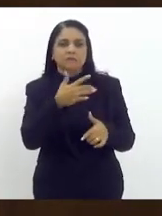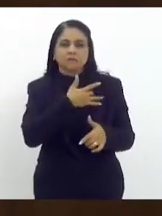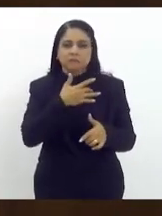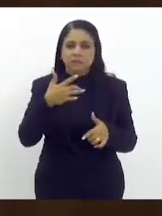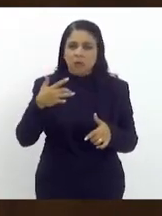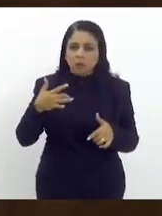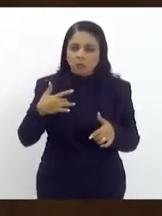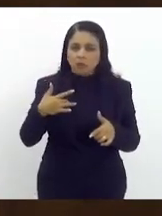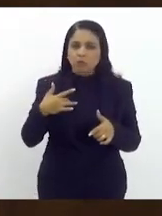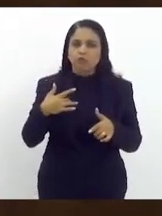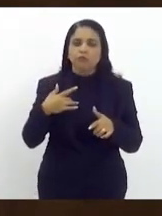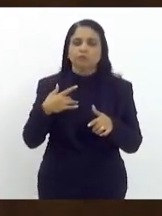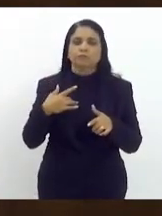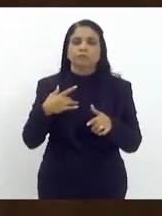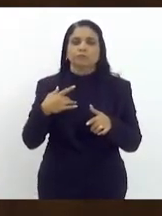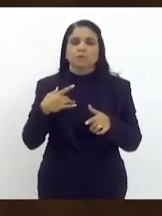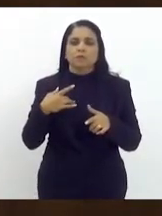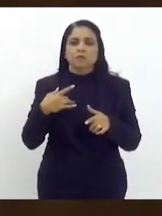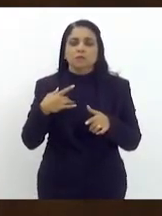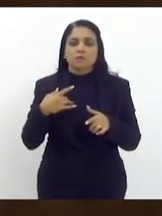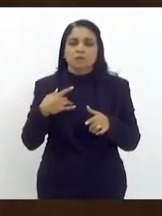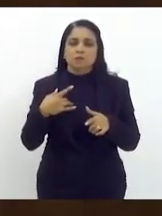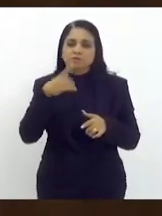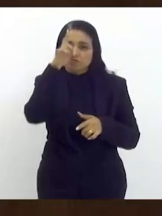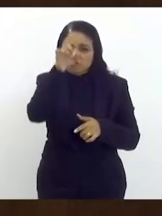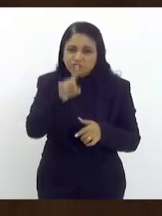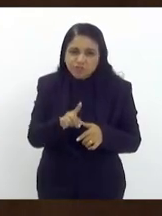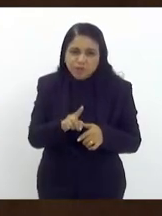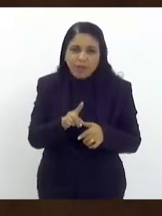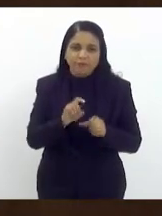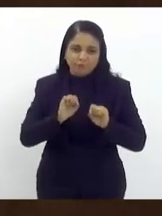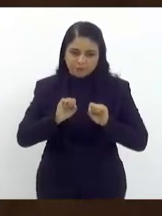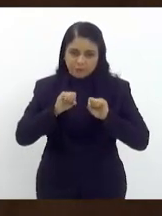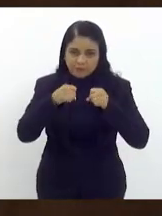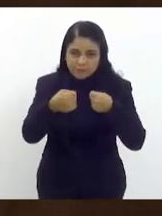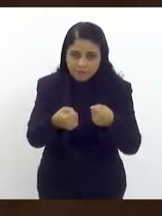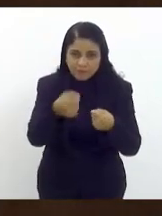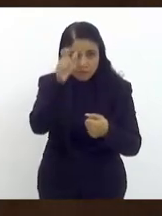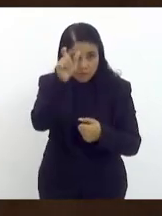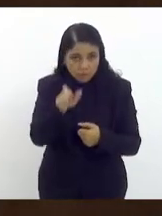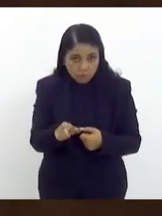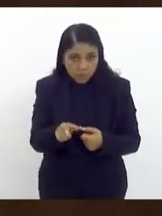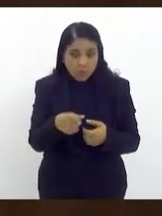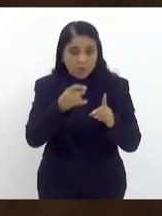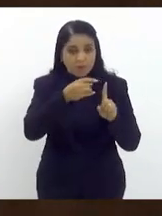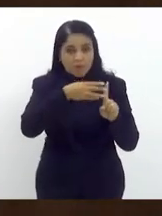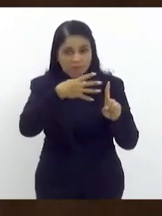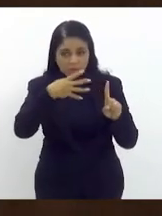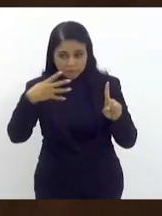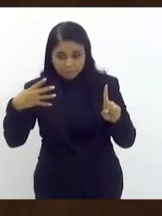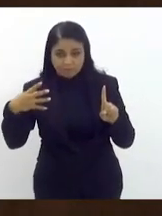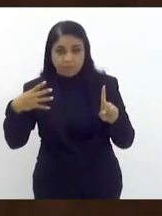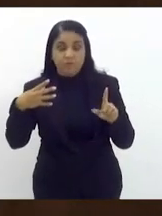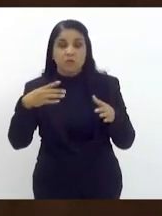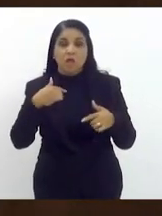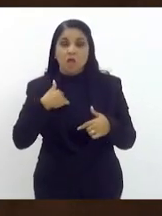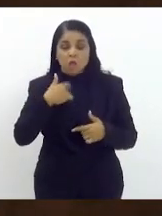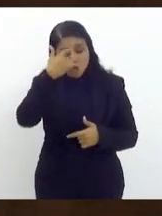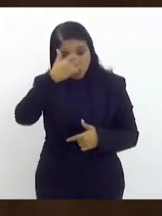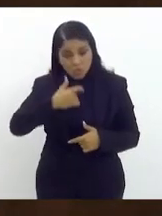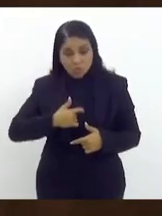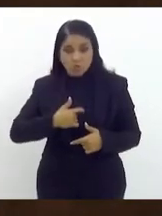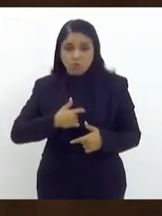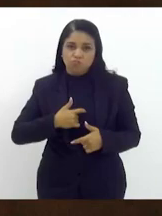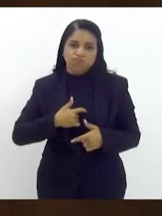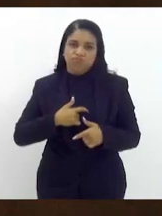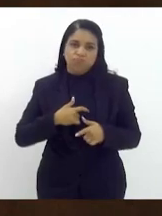direitos isso não vai me levar a nenhuma postura de retaliação quando